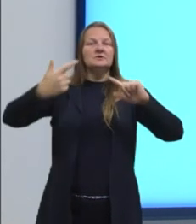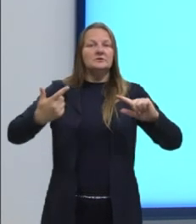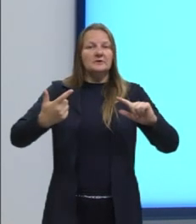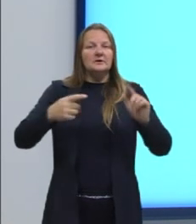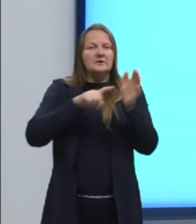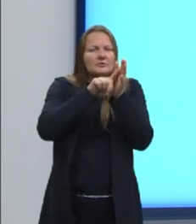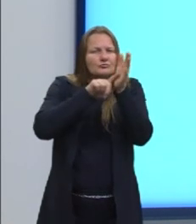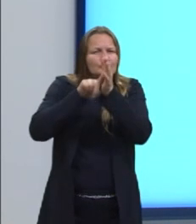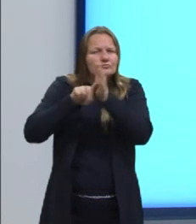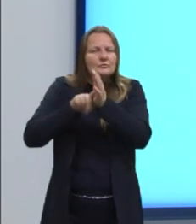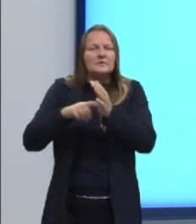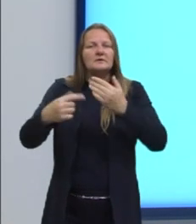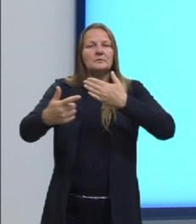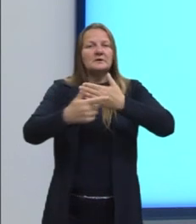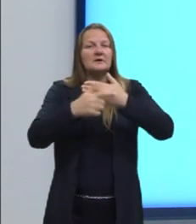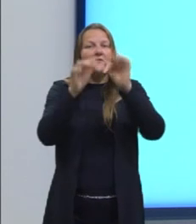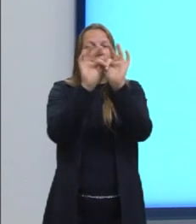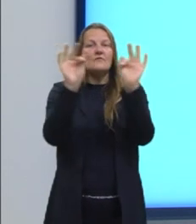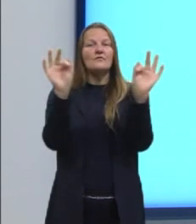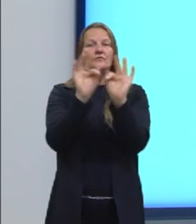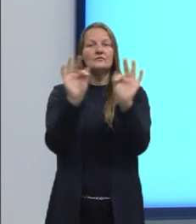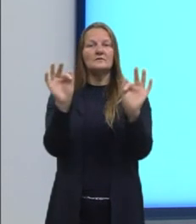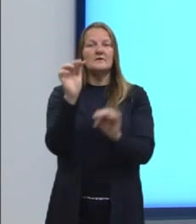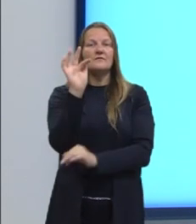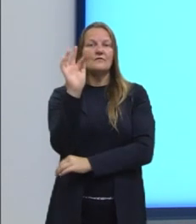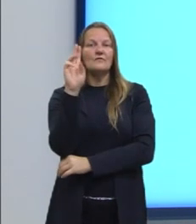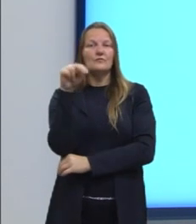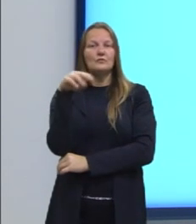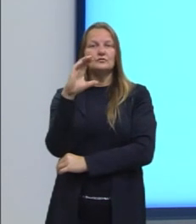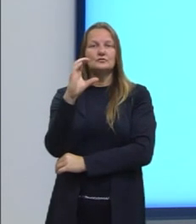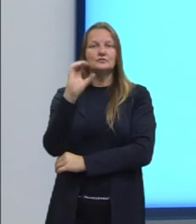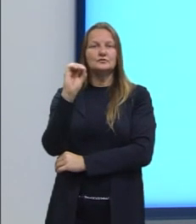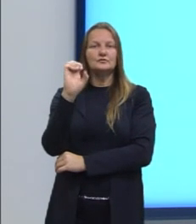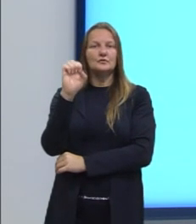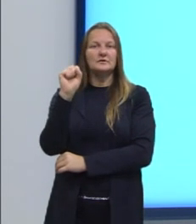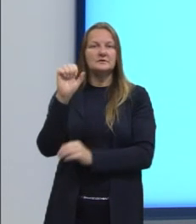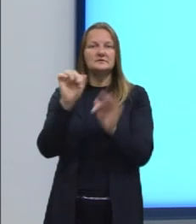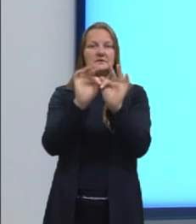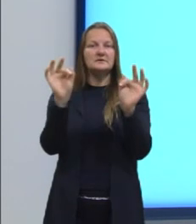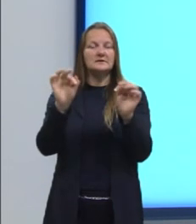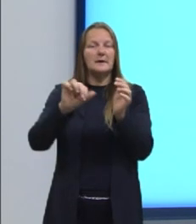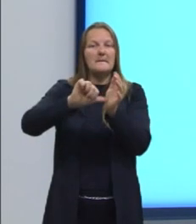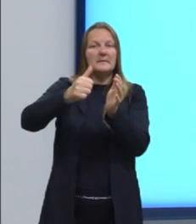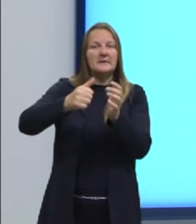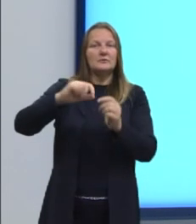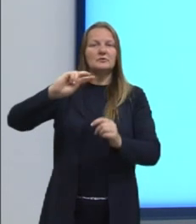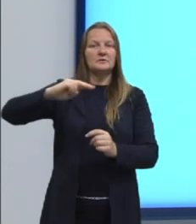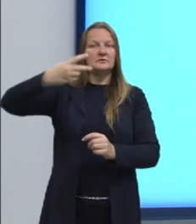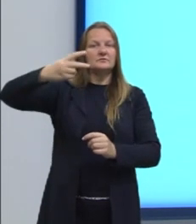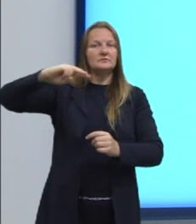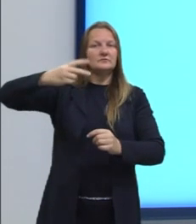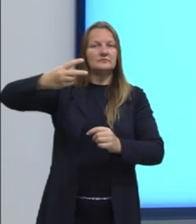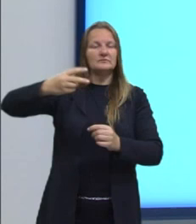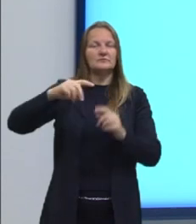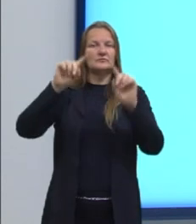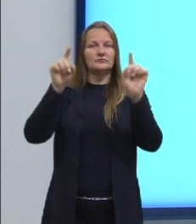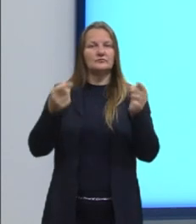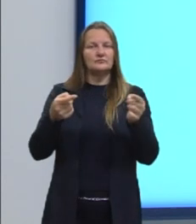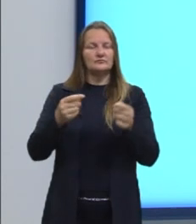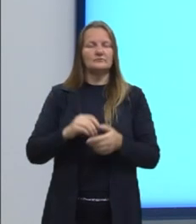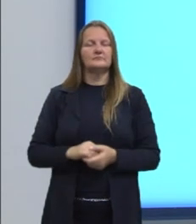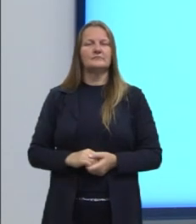também as funções. Então, ali no checklist nós temos função de primeiro e função de segundo grau.